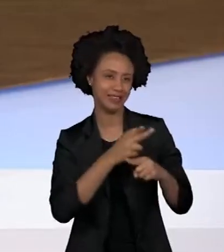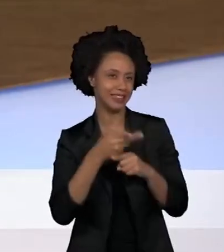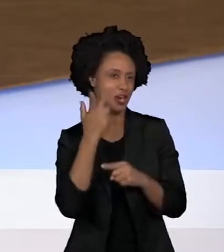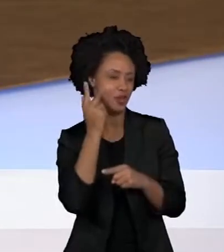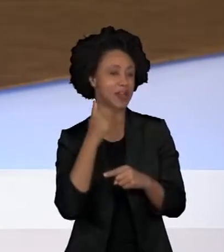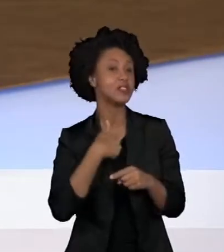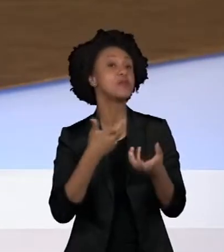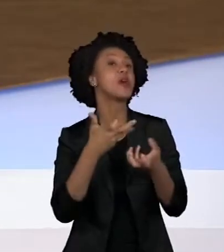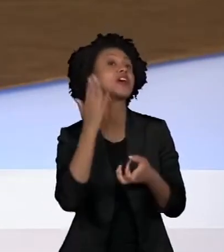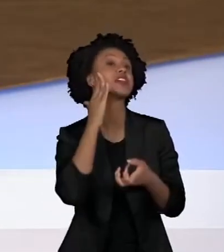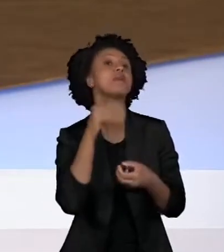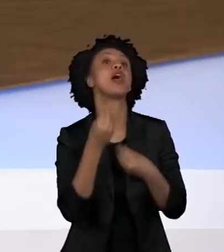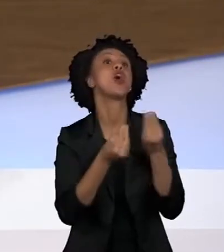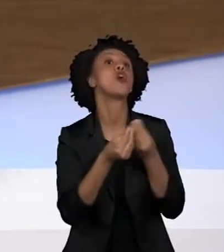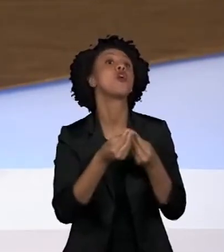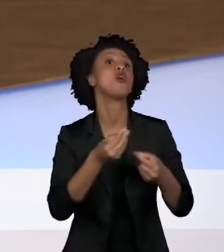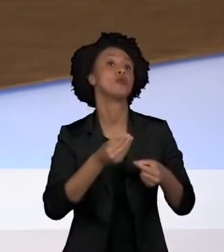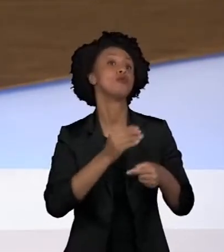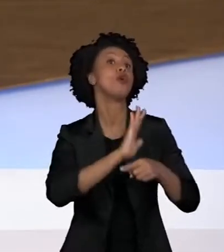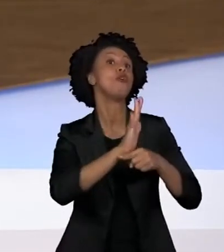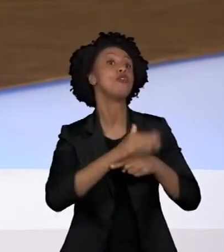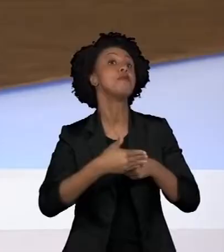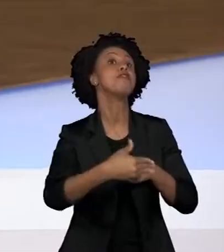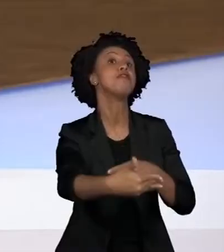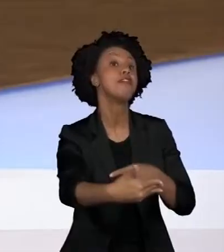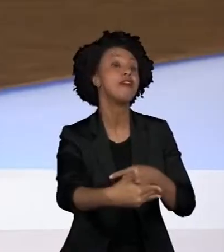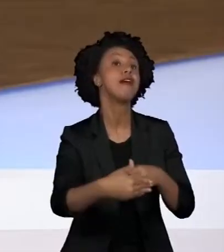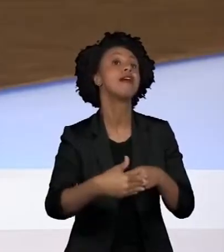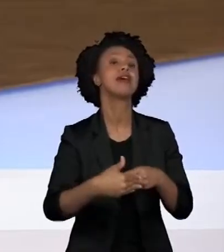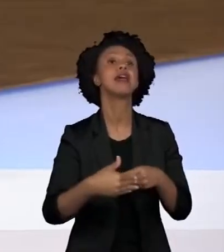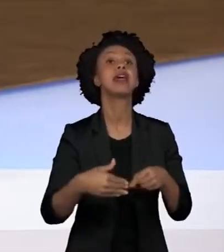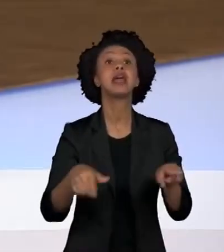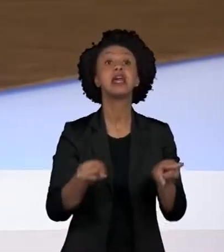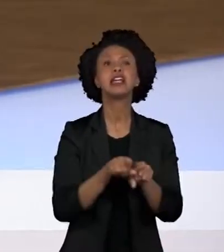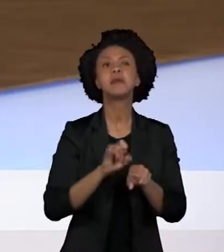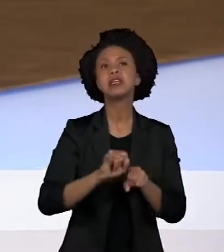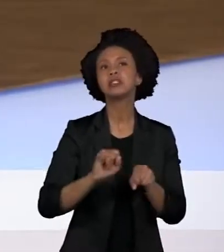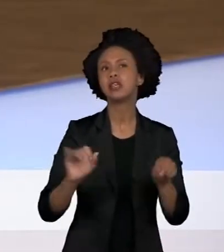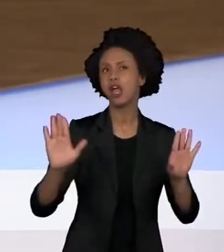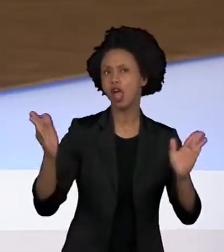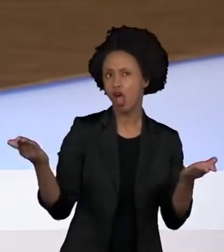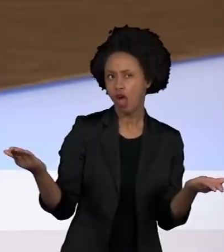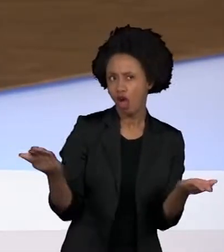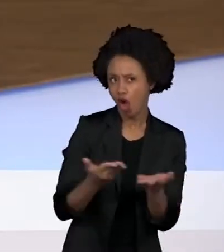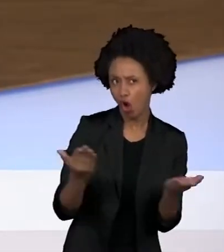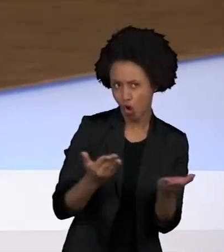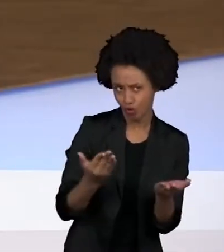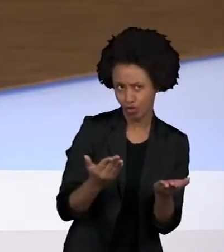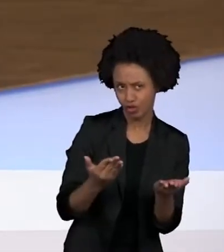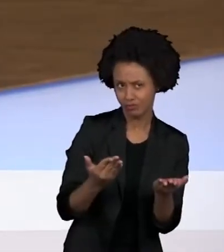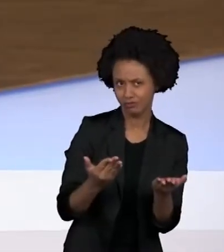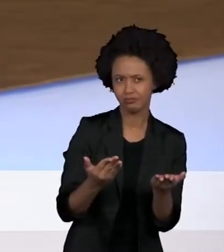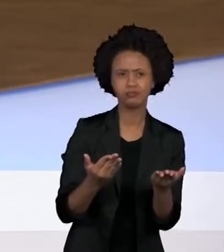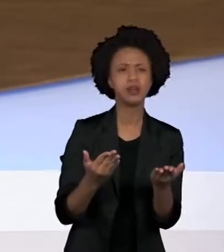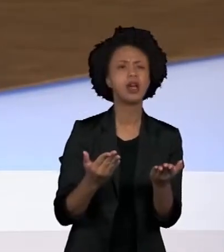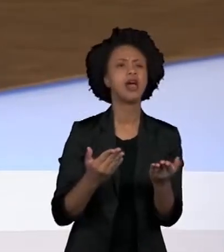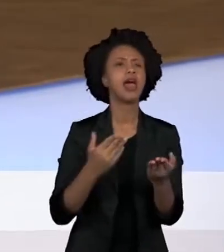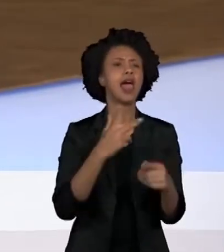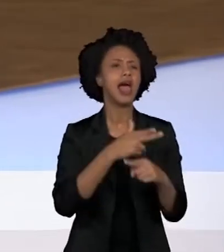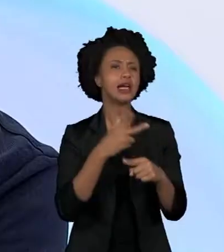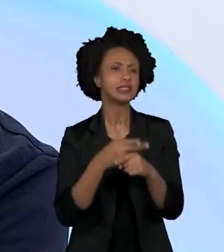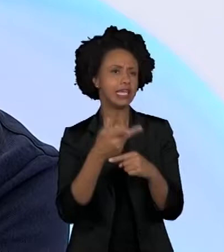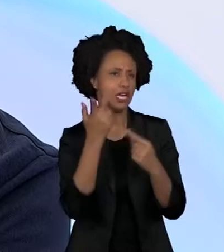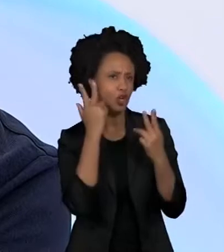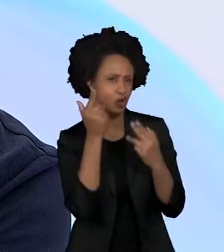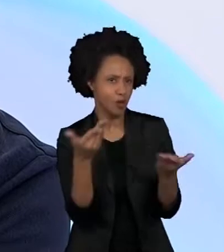pergunta pra saber em que estágio tá o filme. E Os Normais seriam o mesmo sucesso hoje e a TV Pirata também? Os dois seriam programas possíveis na TV de hoje?